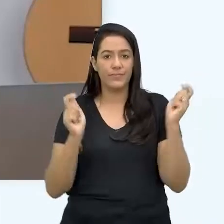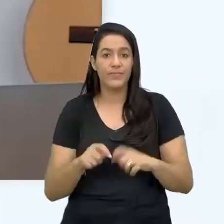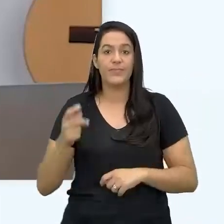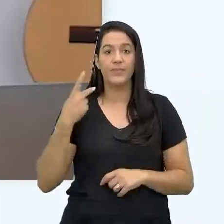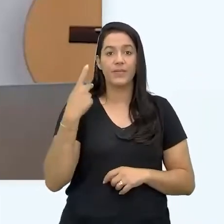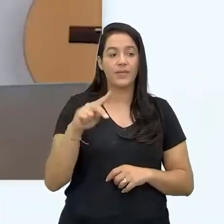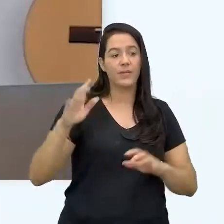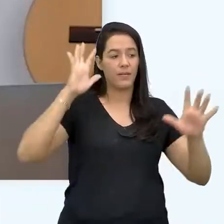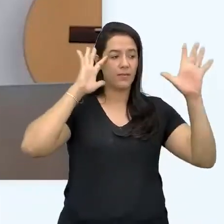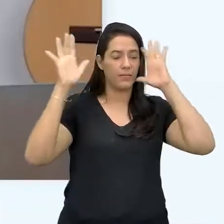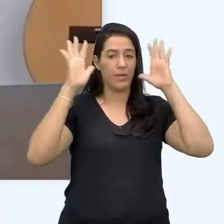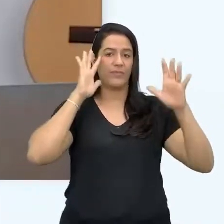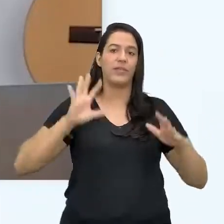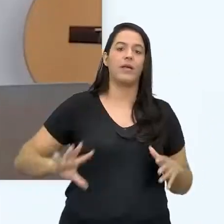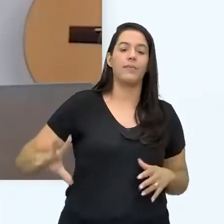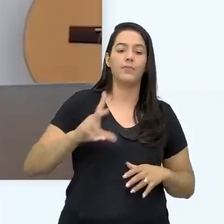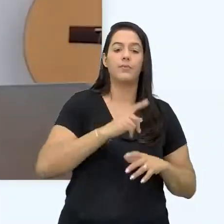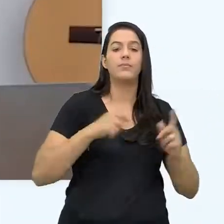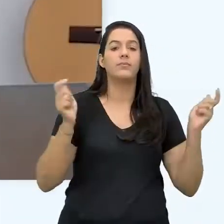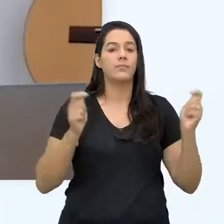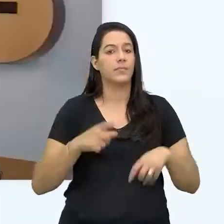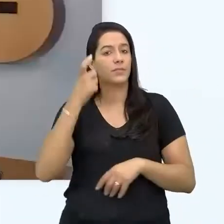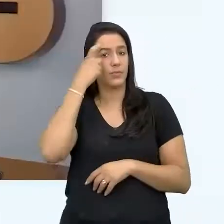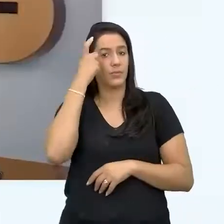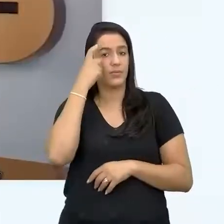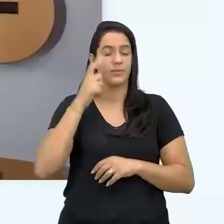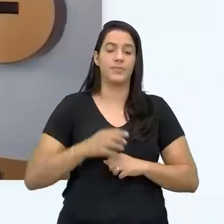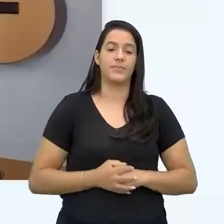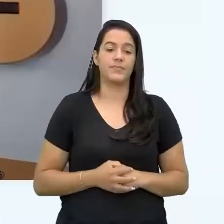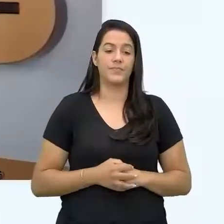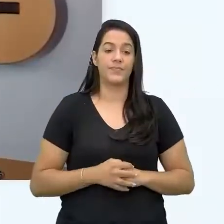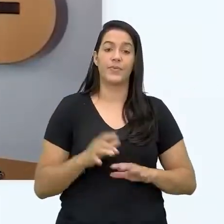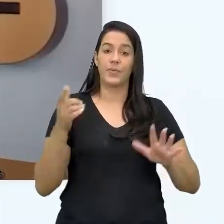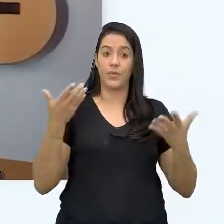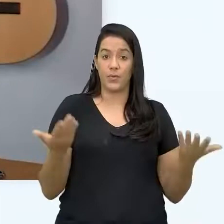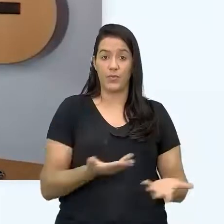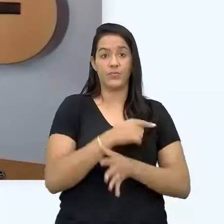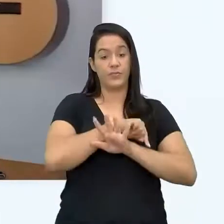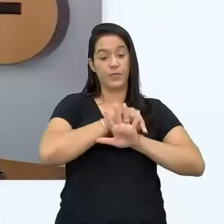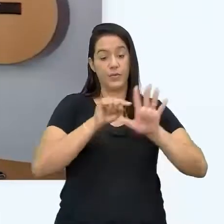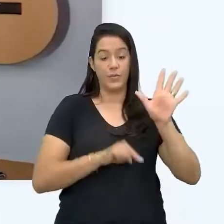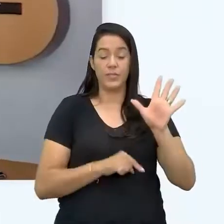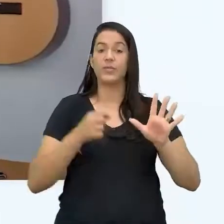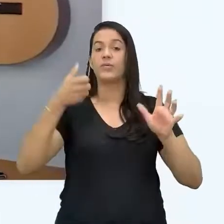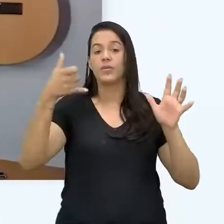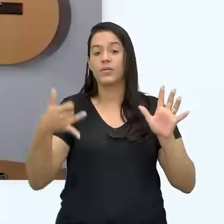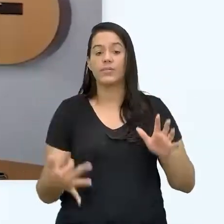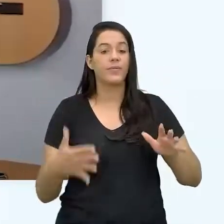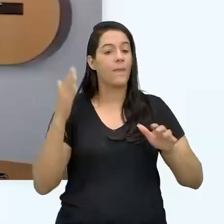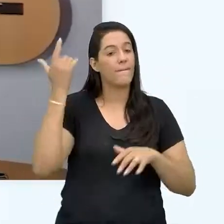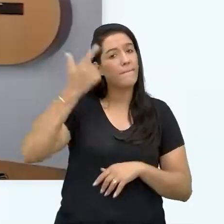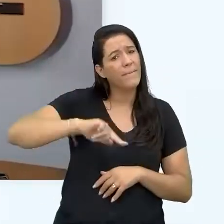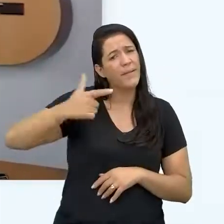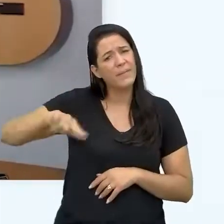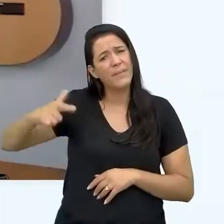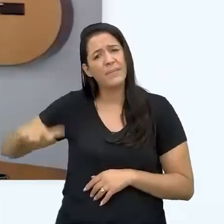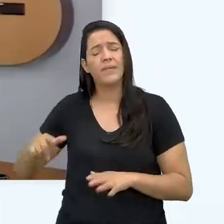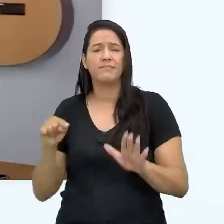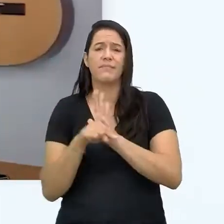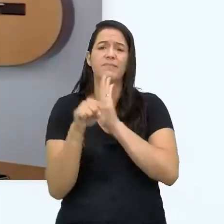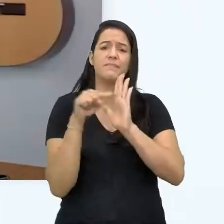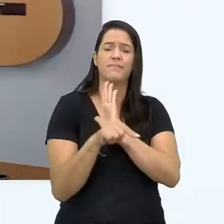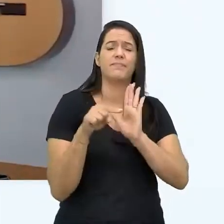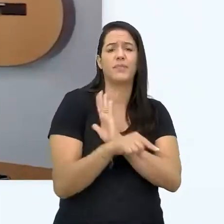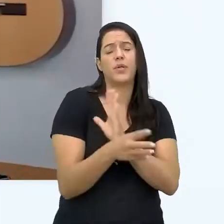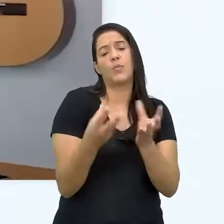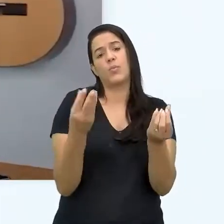pensada, mais consciente. Esses foram os cinco mitos que eu mais vejo, mais escuto, mais sou perguntada sobre